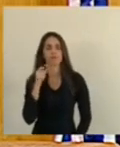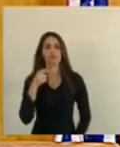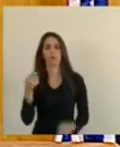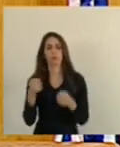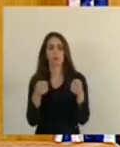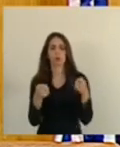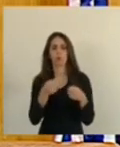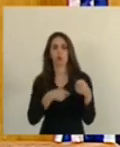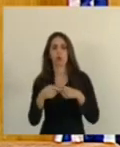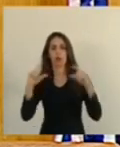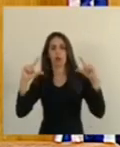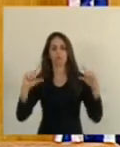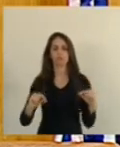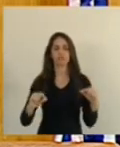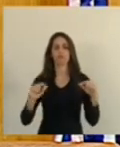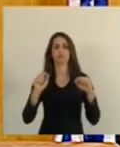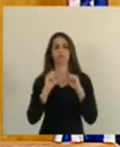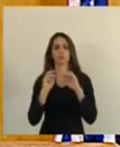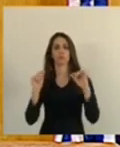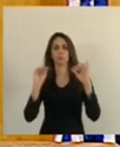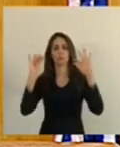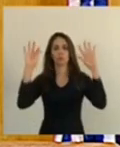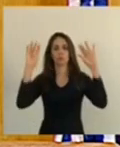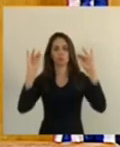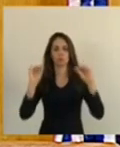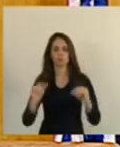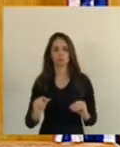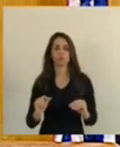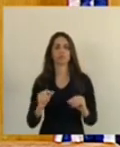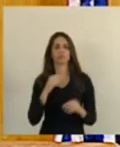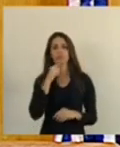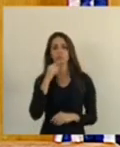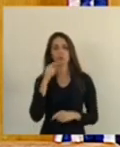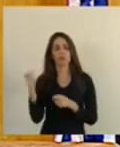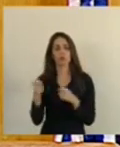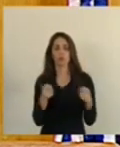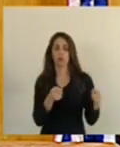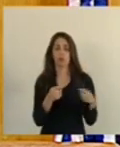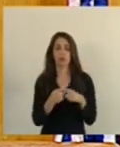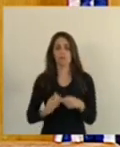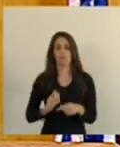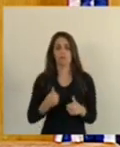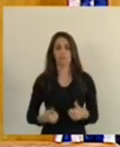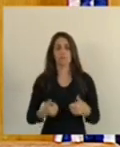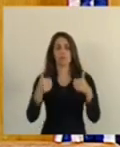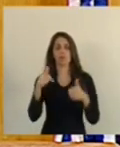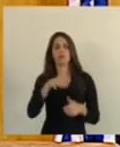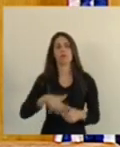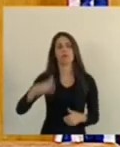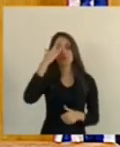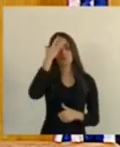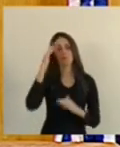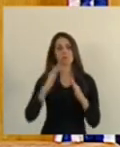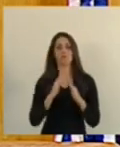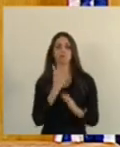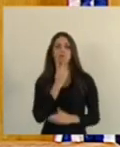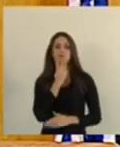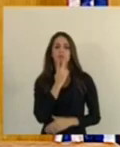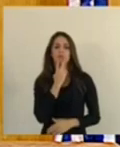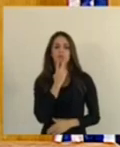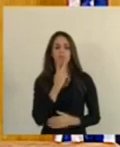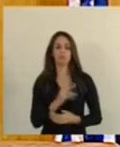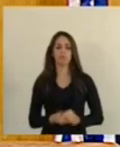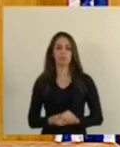debelar, reduzir isso de forma significativa para propor uma qualidade de vida melhor à população daqui da Grande